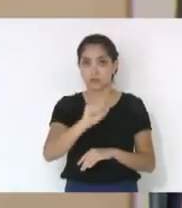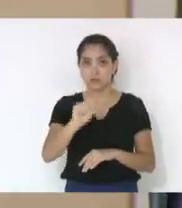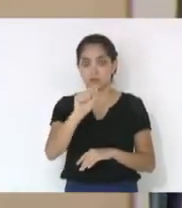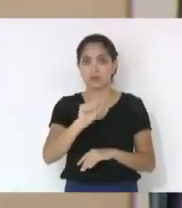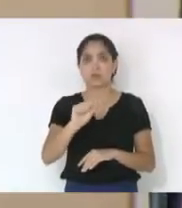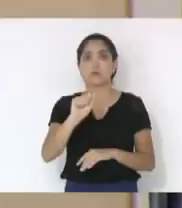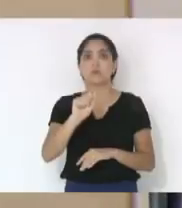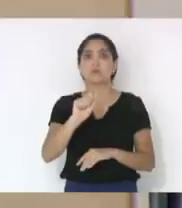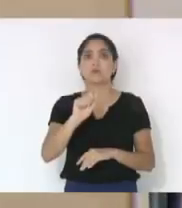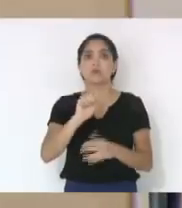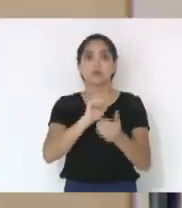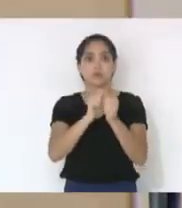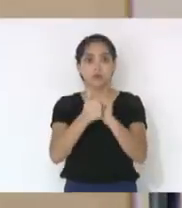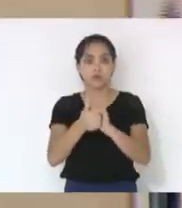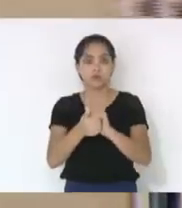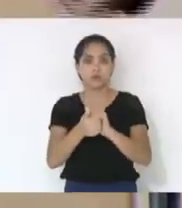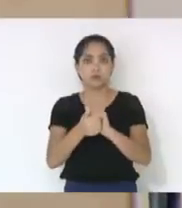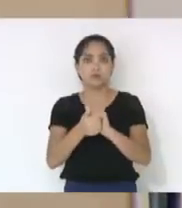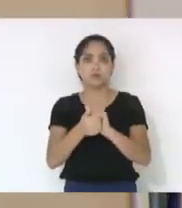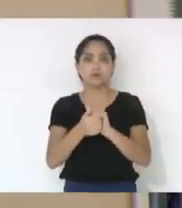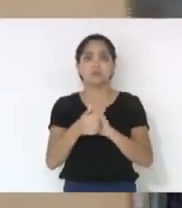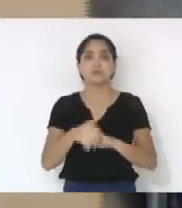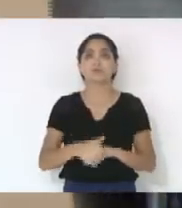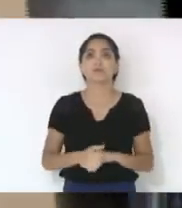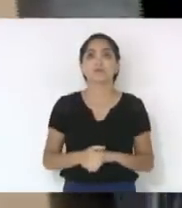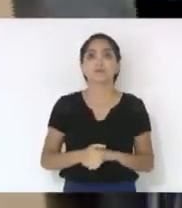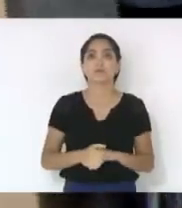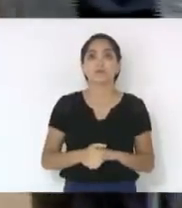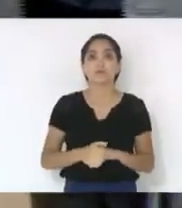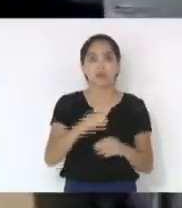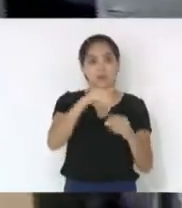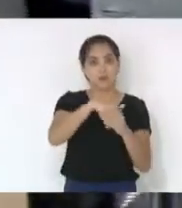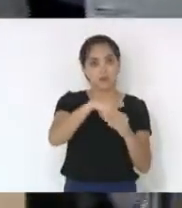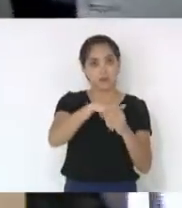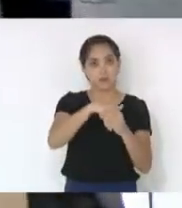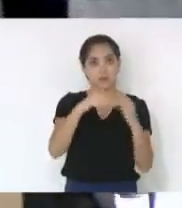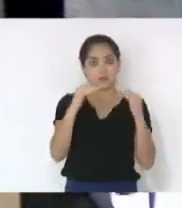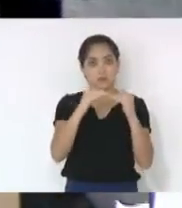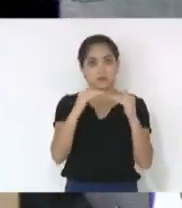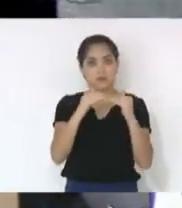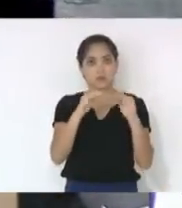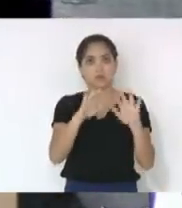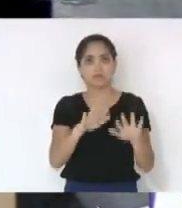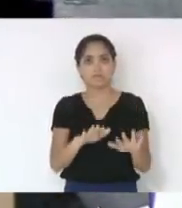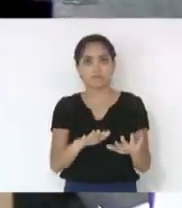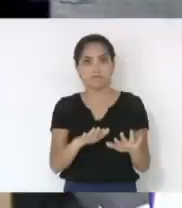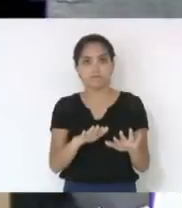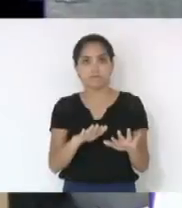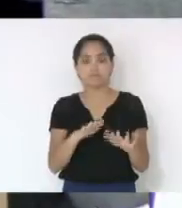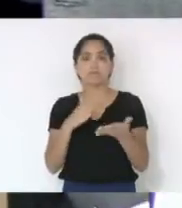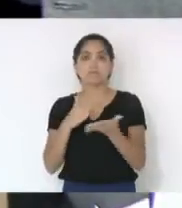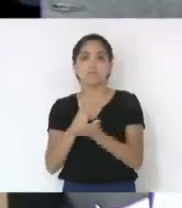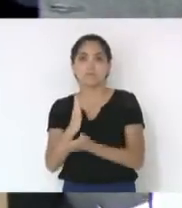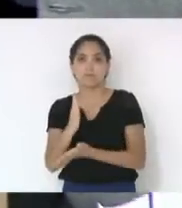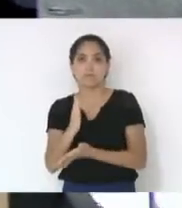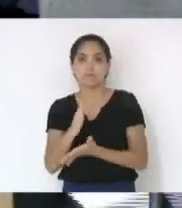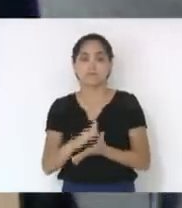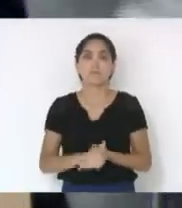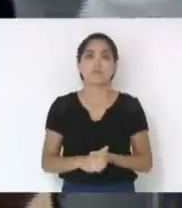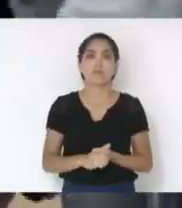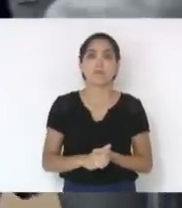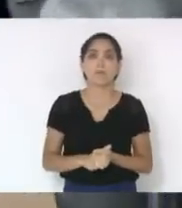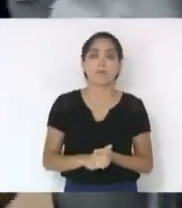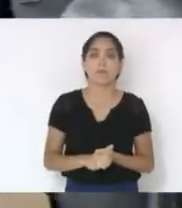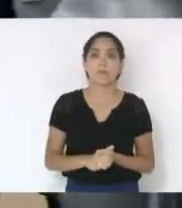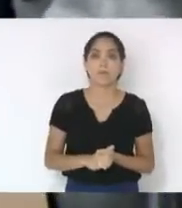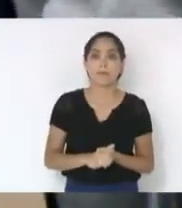de Araranguá, em discussão, não haveria quem queira discutir, em votação. Quem estiver de acordo permanece como se encontre, aprovado.